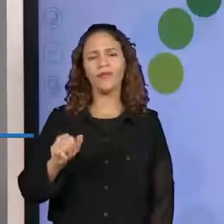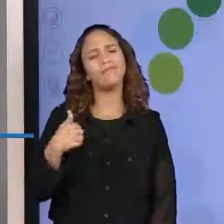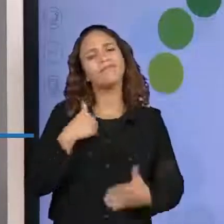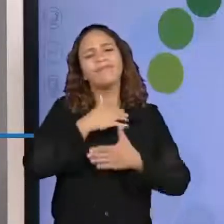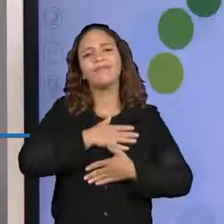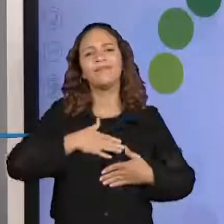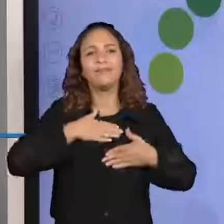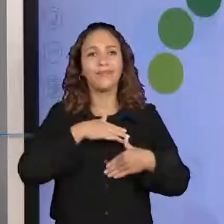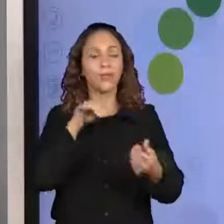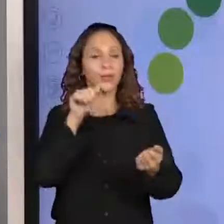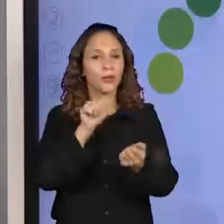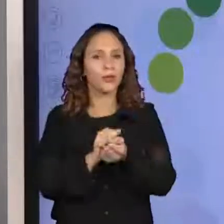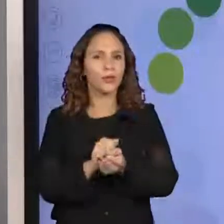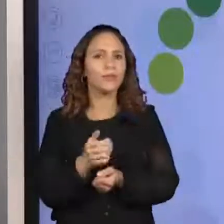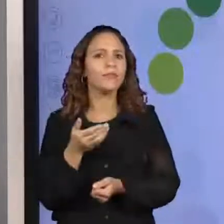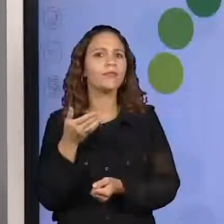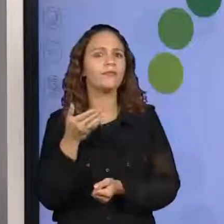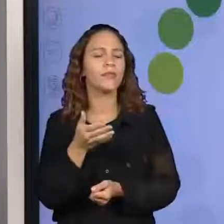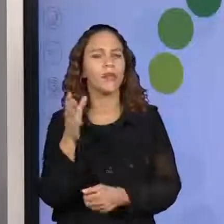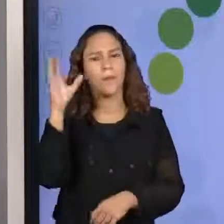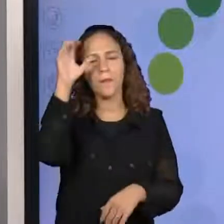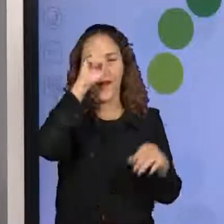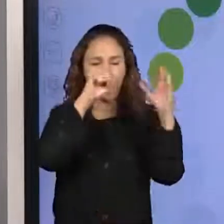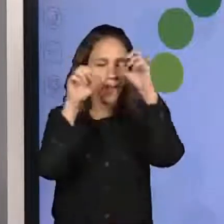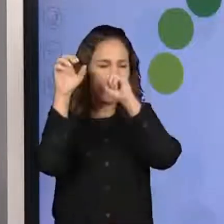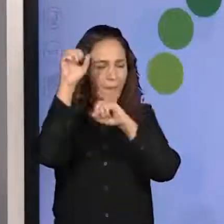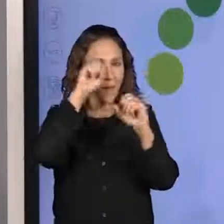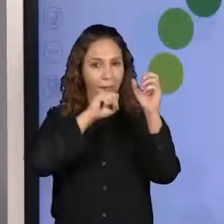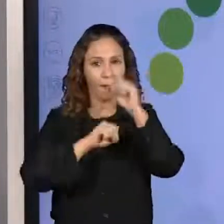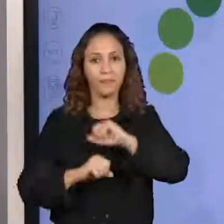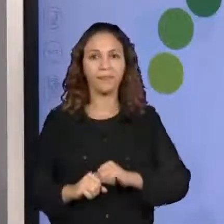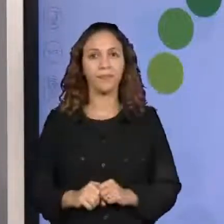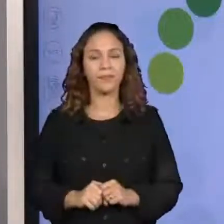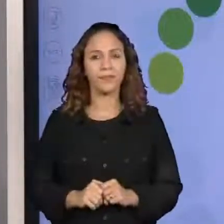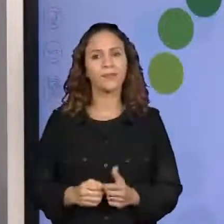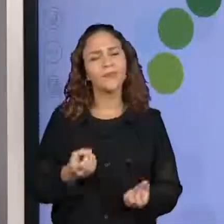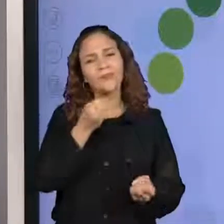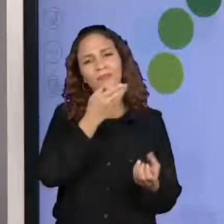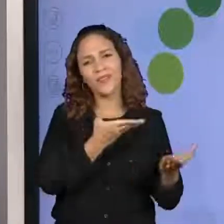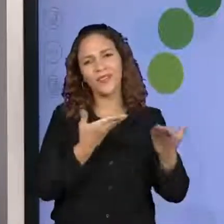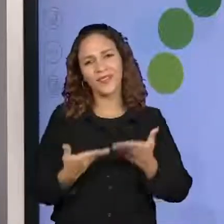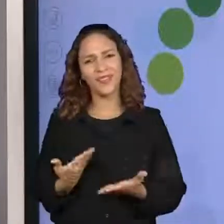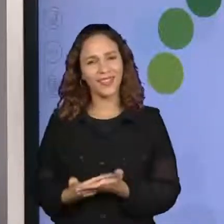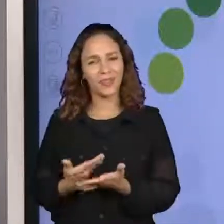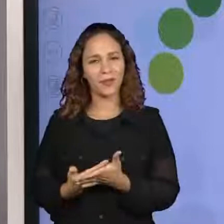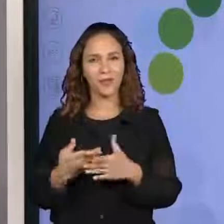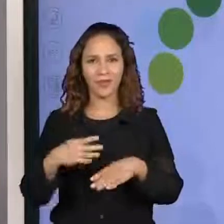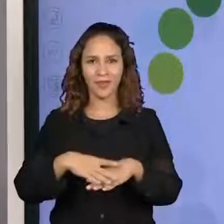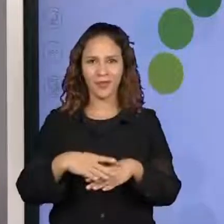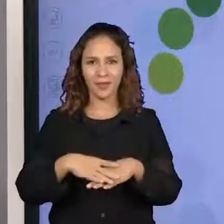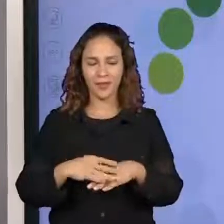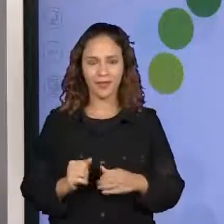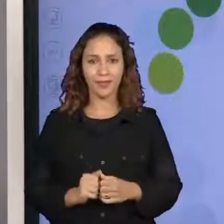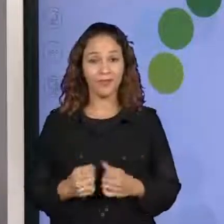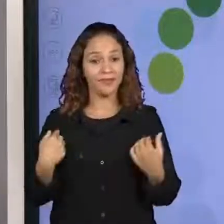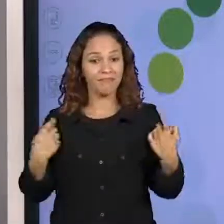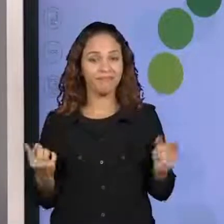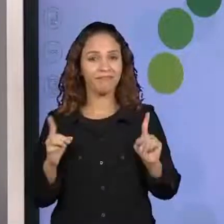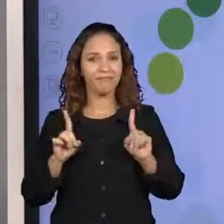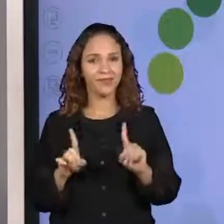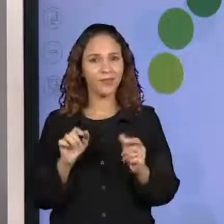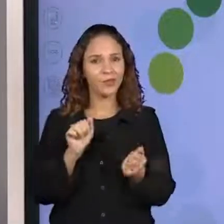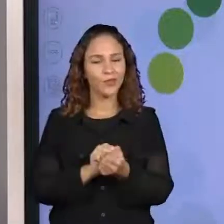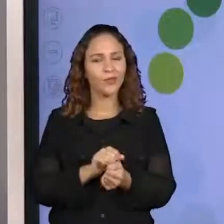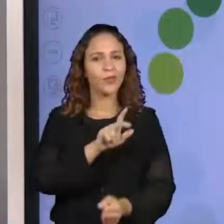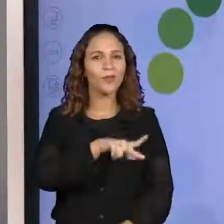uma vez para juntos aprendermos um pouco mais. Sejam muito bem-vindos a essa aula de matemática e para me acompanhar está aqui